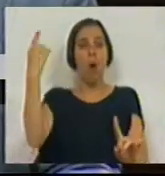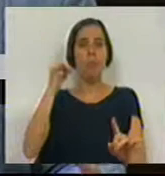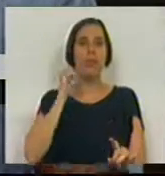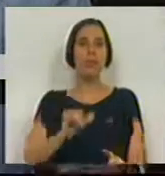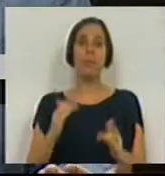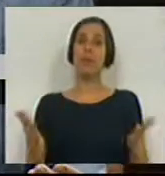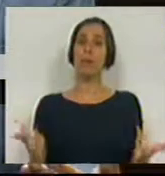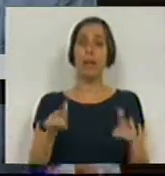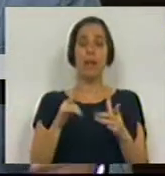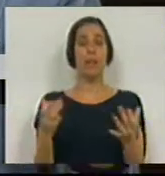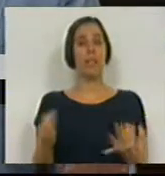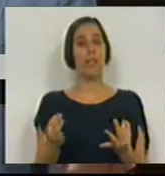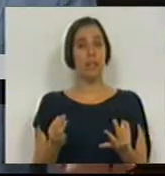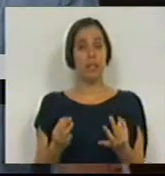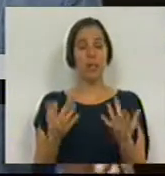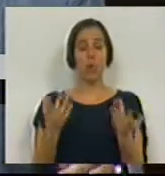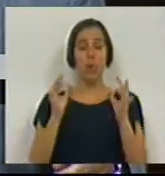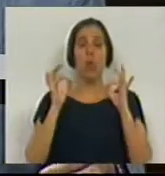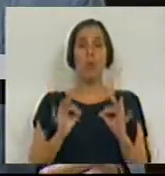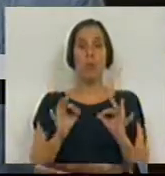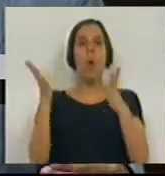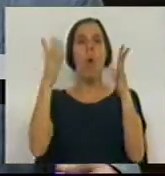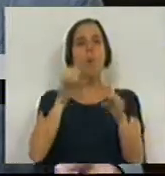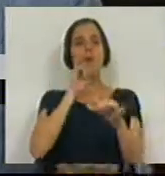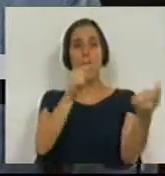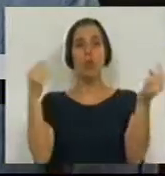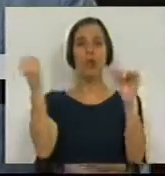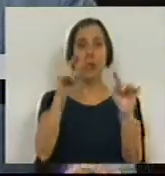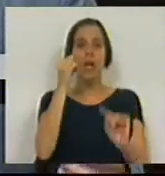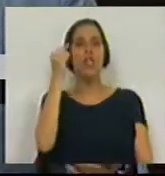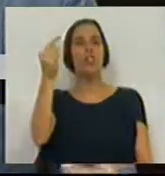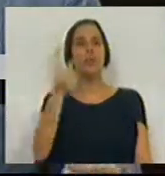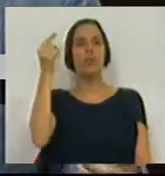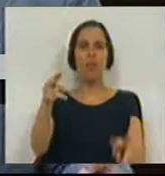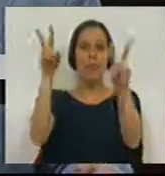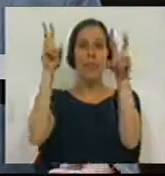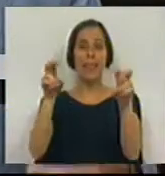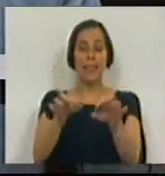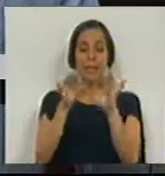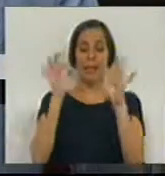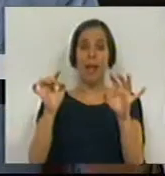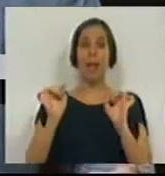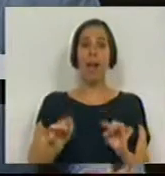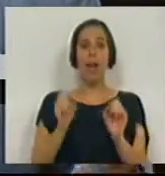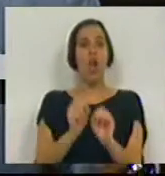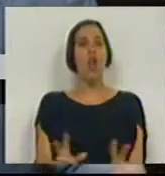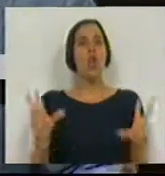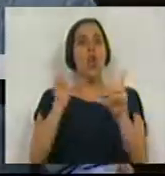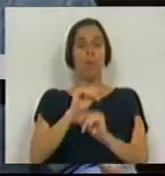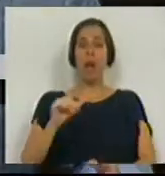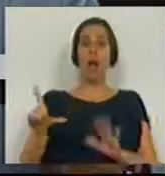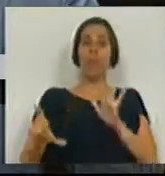permitido. Assim sendo, o espaço de onde deve ser discutida a especialidade de uma matéria desta, que é uma novidade